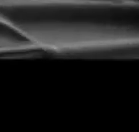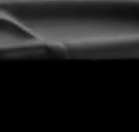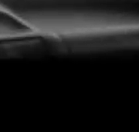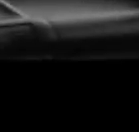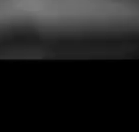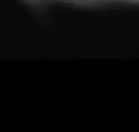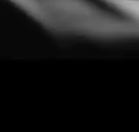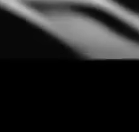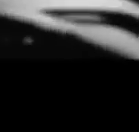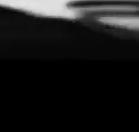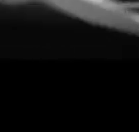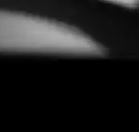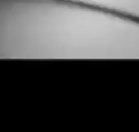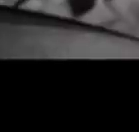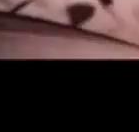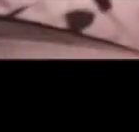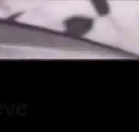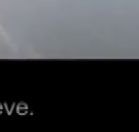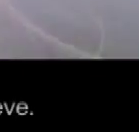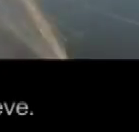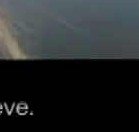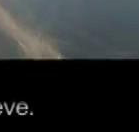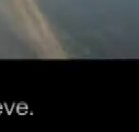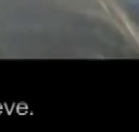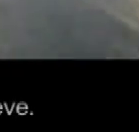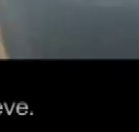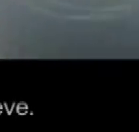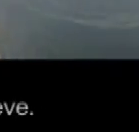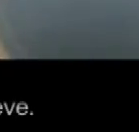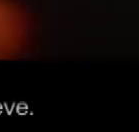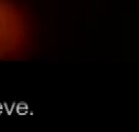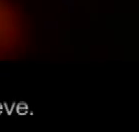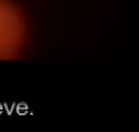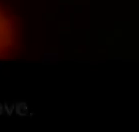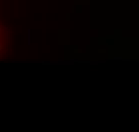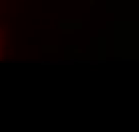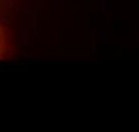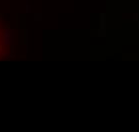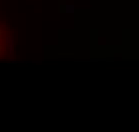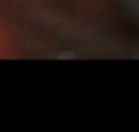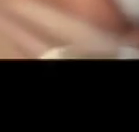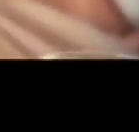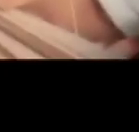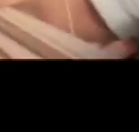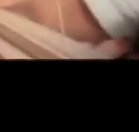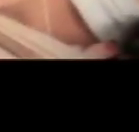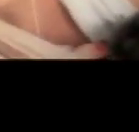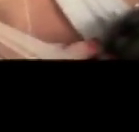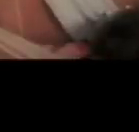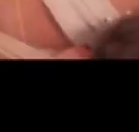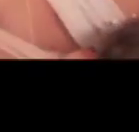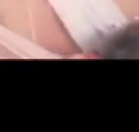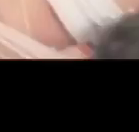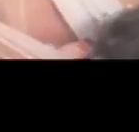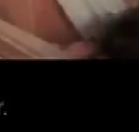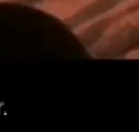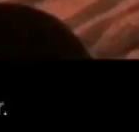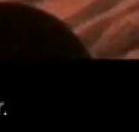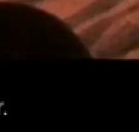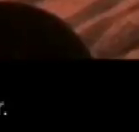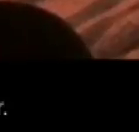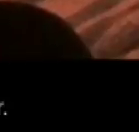Quando o trânsito mata, tira de sua vítima tudo o que ela teve, tudo o que ela tem